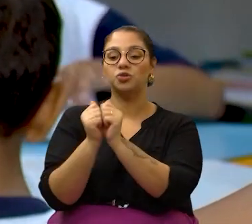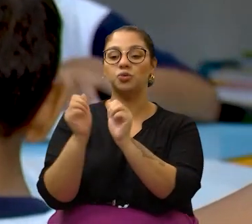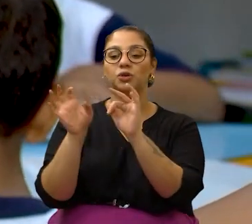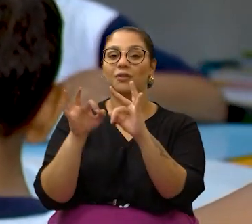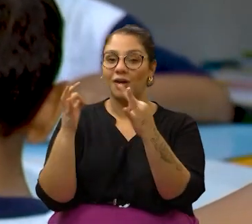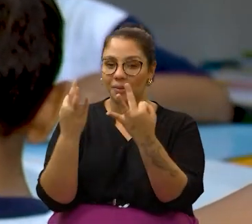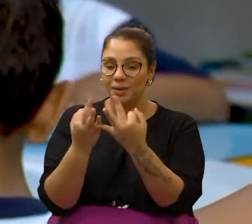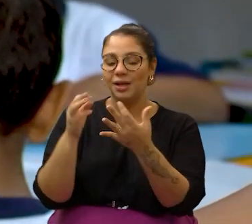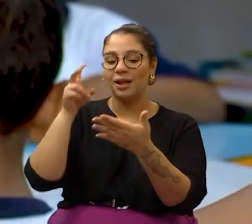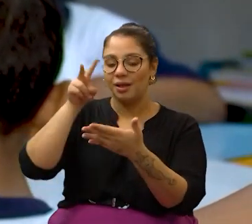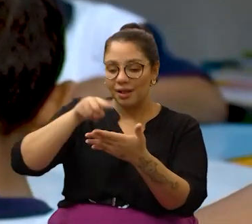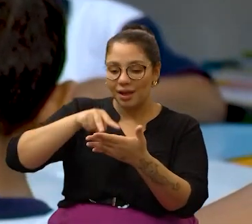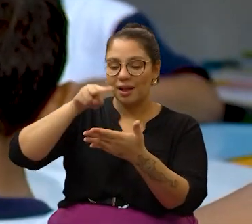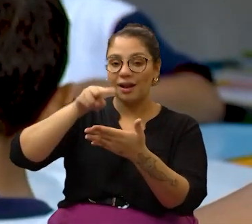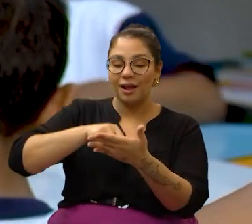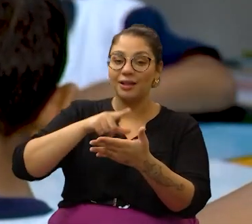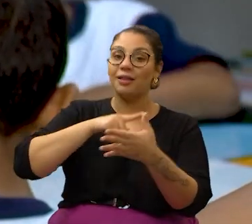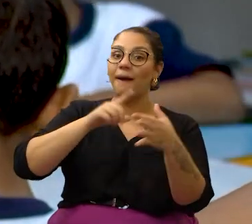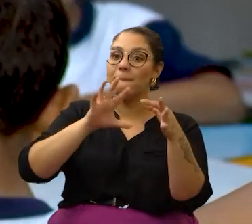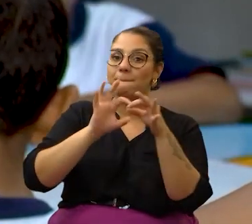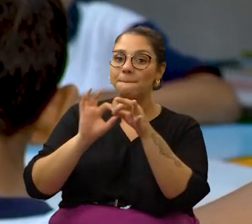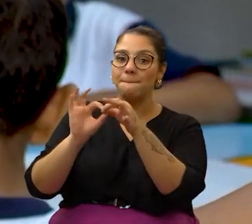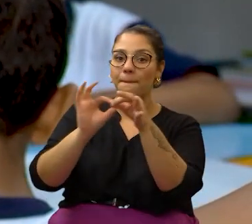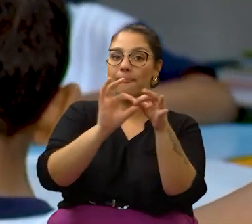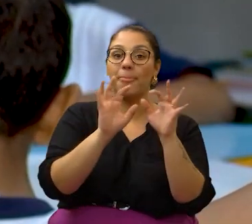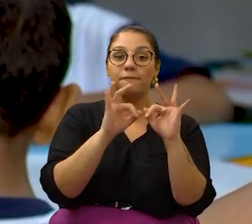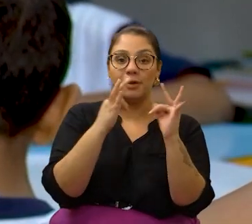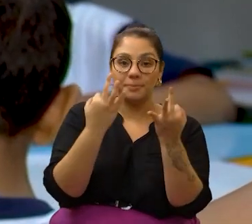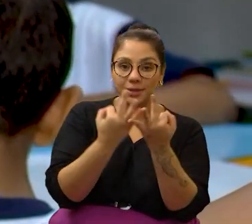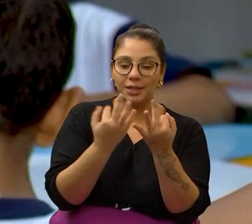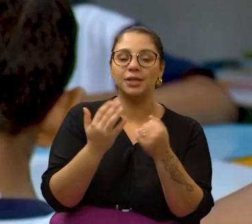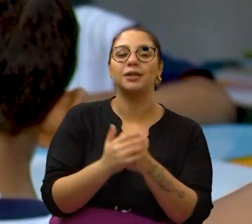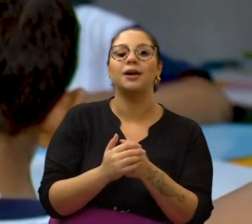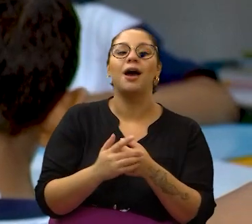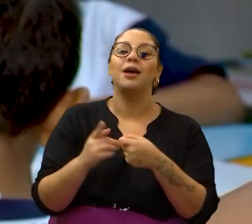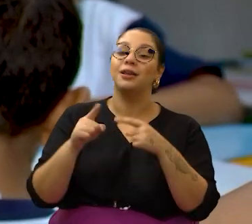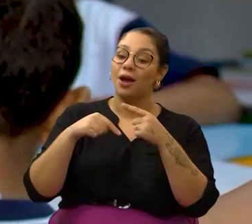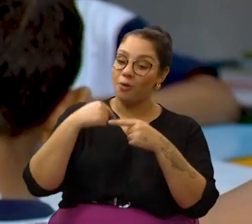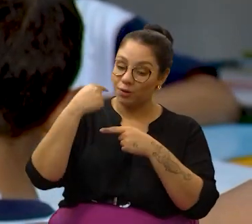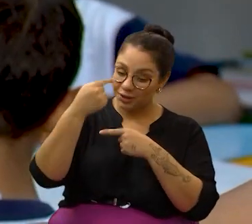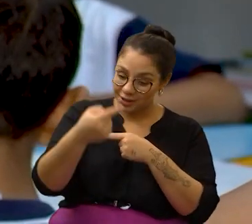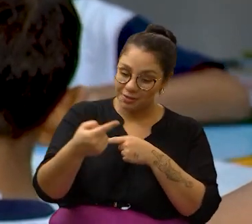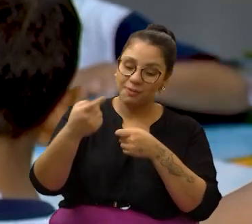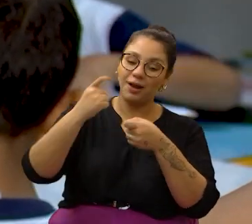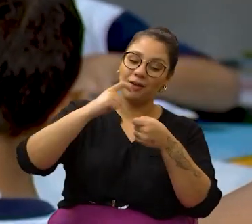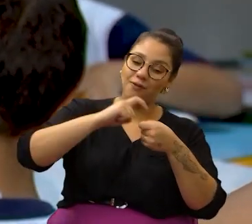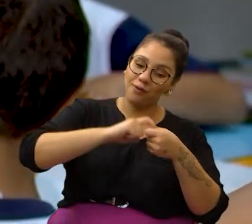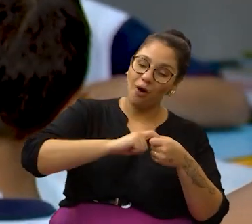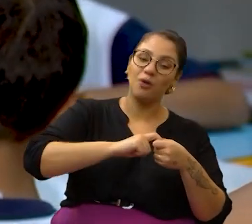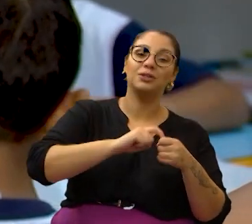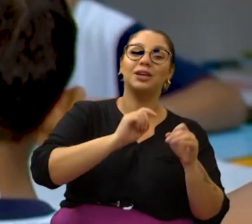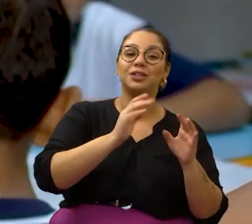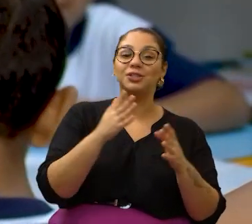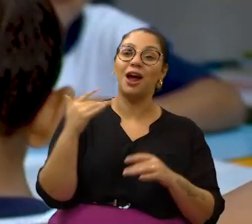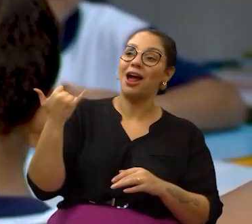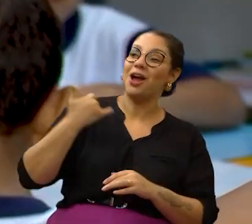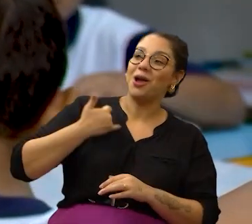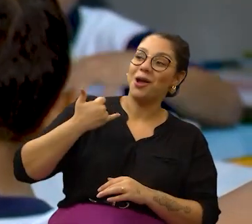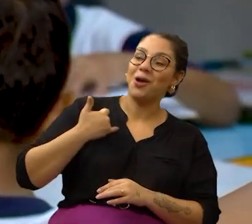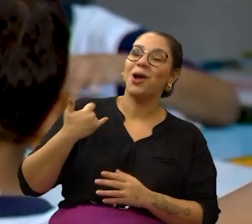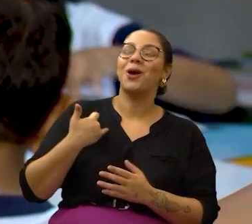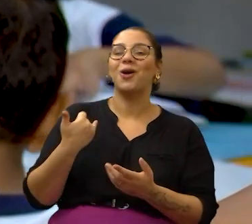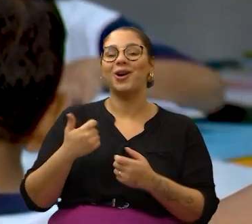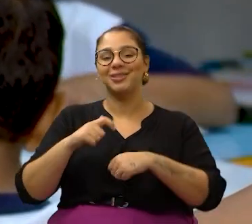famílias. Então, as famílias são envolvidas nesse processo, voltam na semana seguinte e é muito legal porque eles vêm contando para